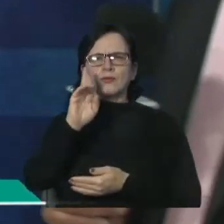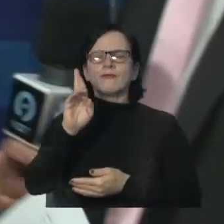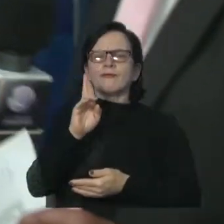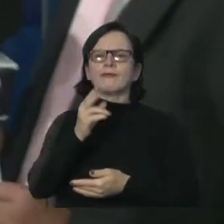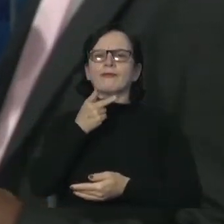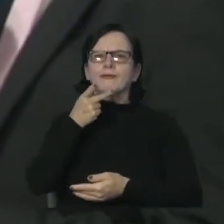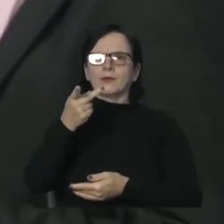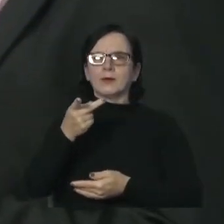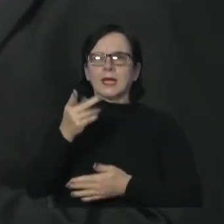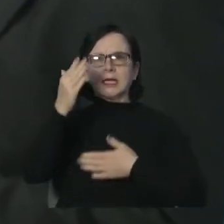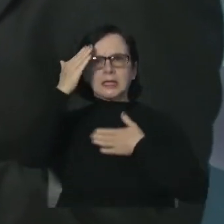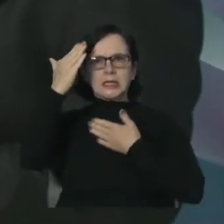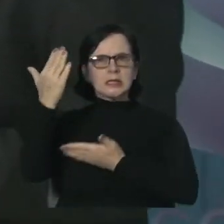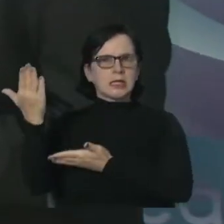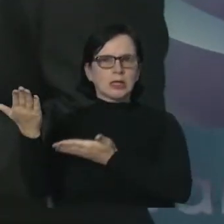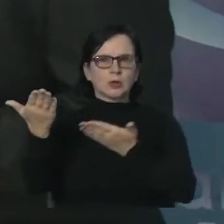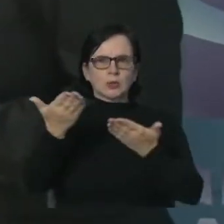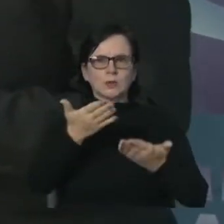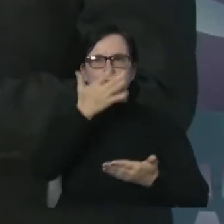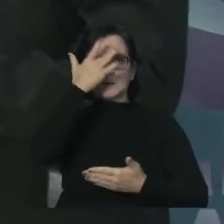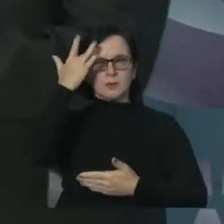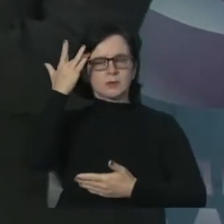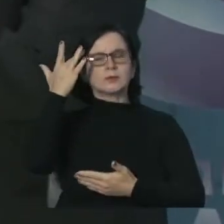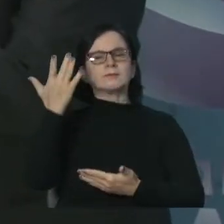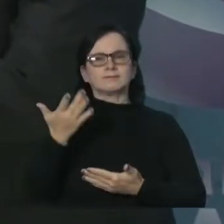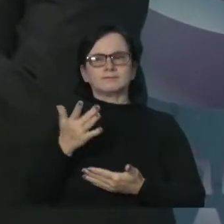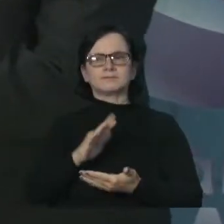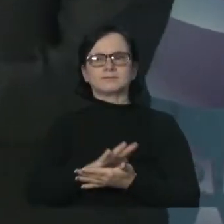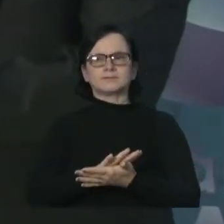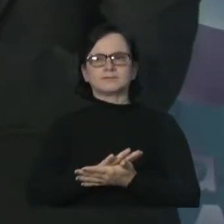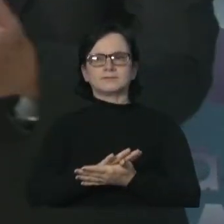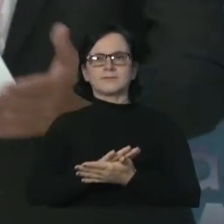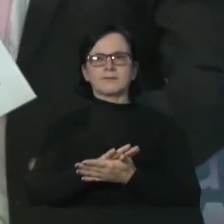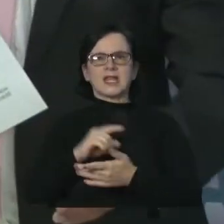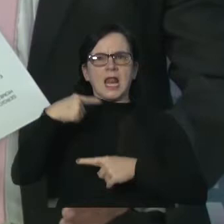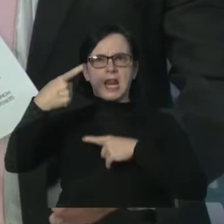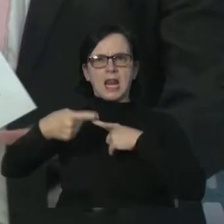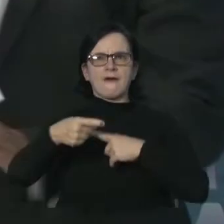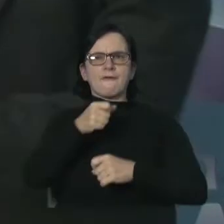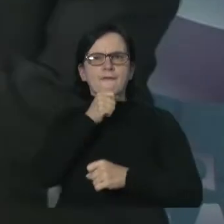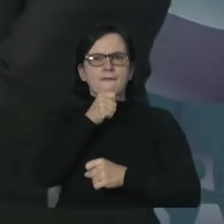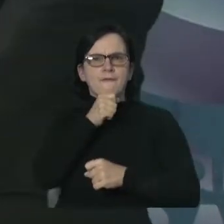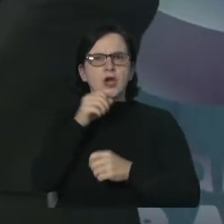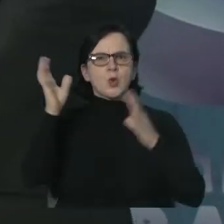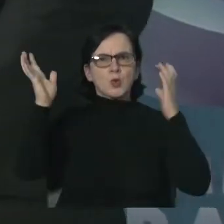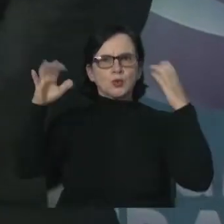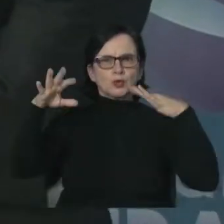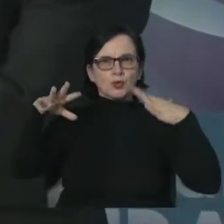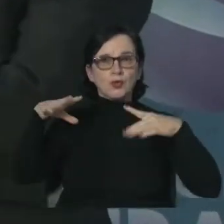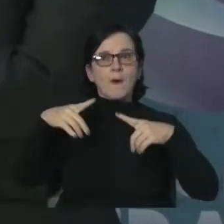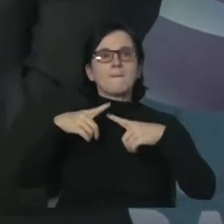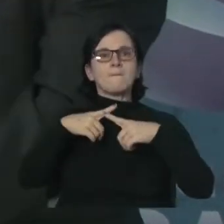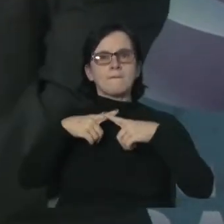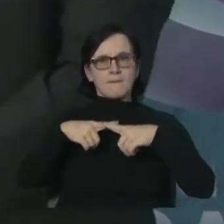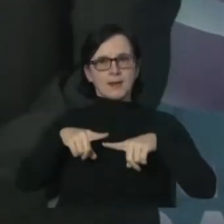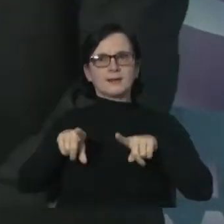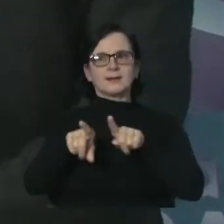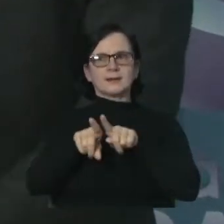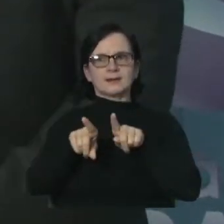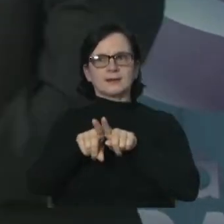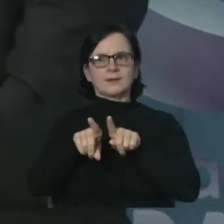final de agradecer a todos os presentes. Lá fora frio, lá fora chuva, mas eles vieram também